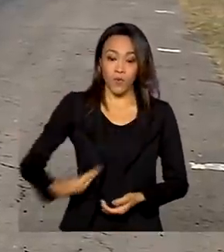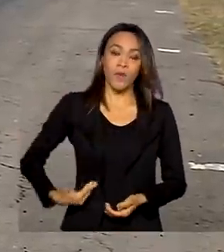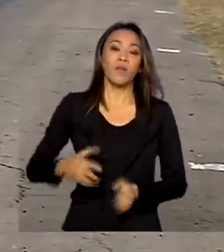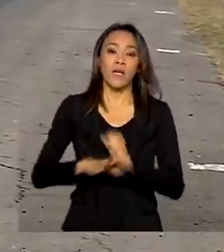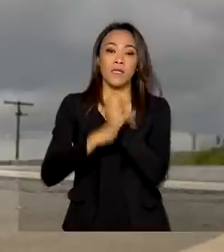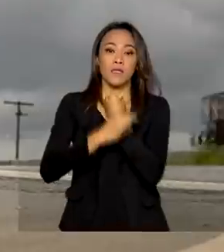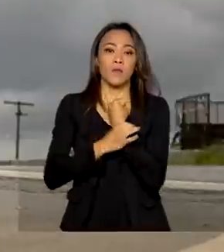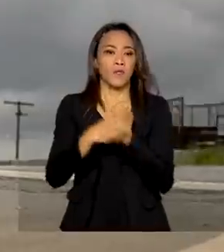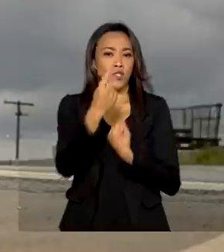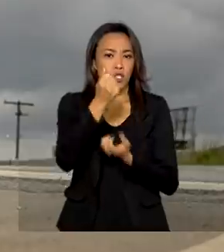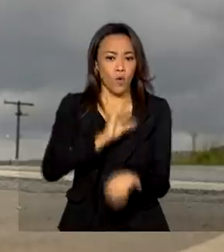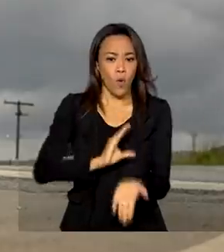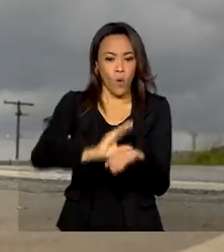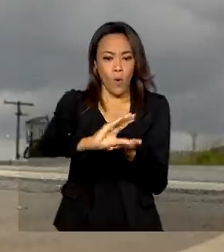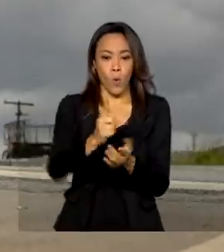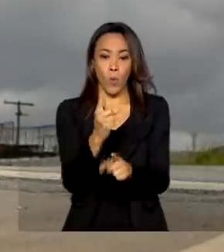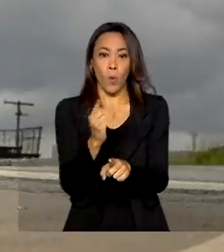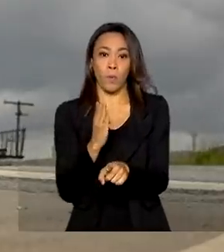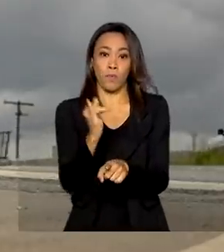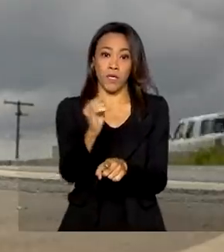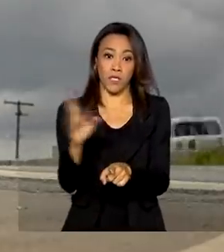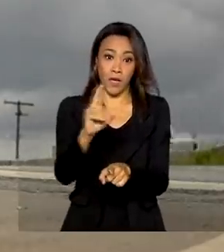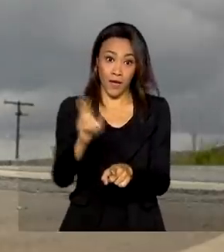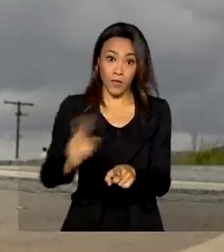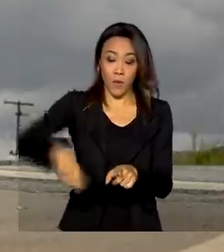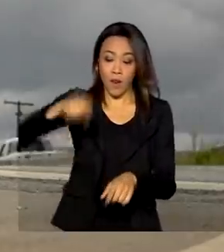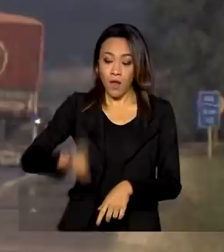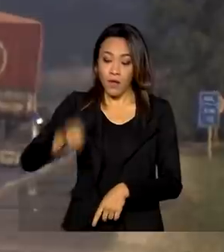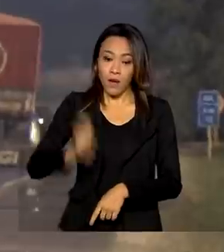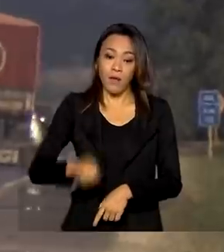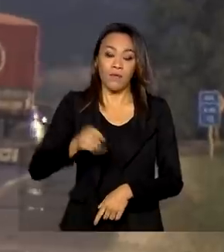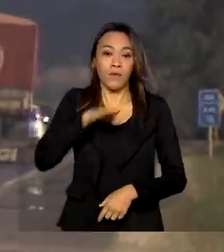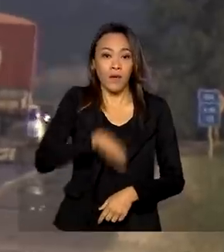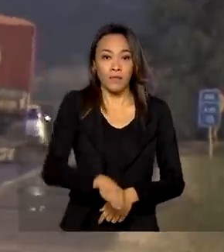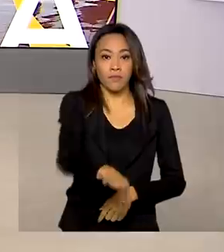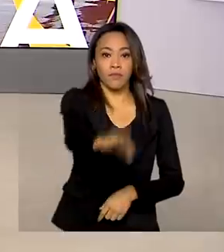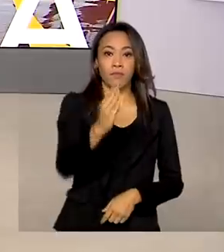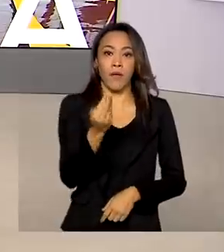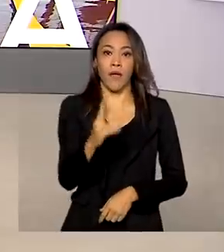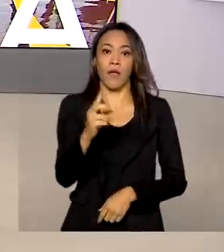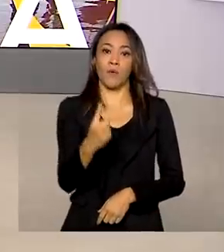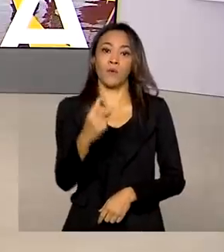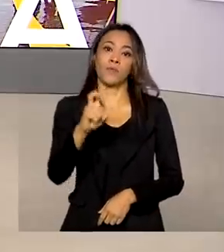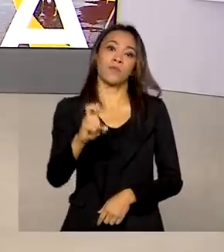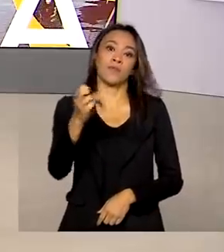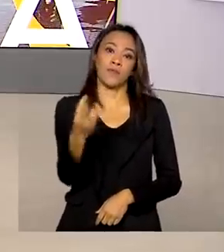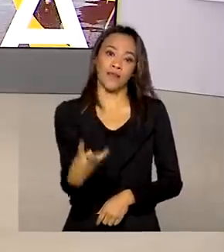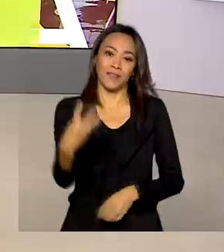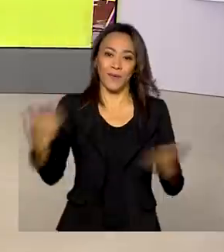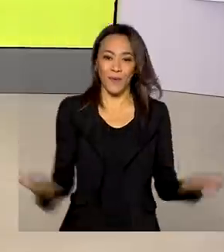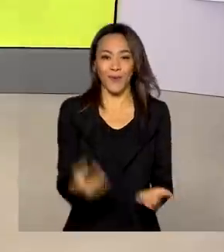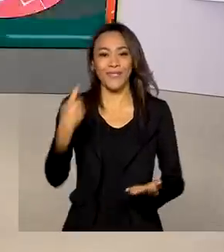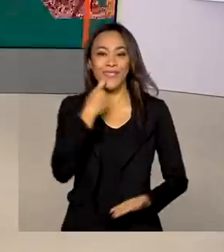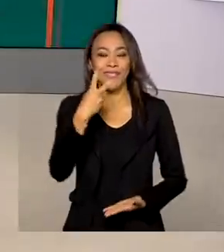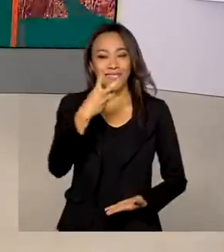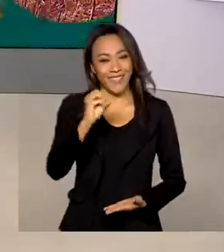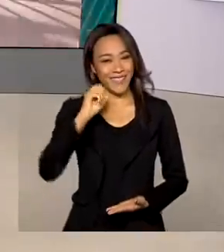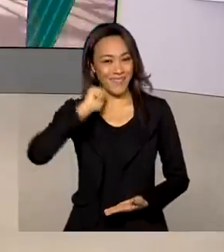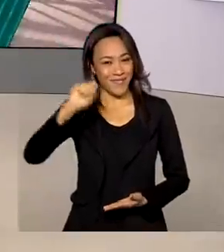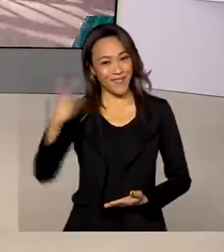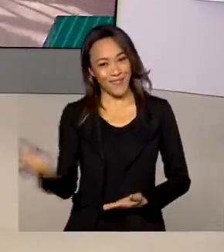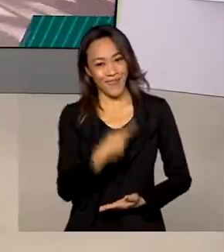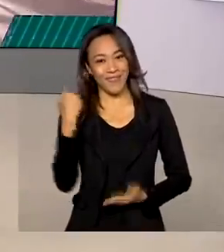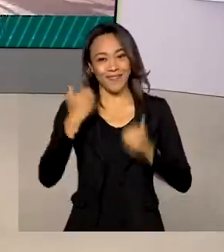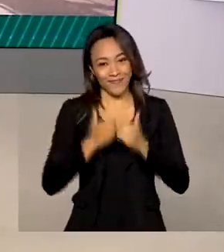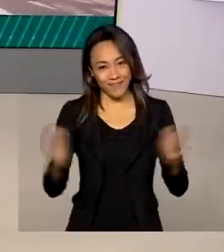bilhão de reais em investimentos com o leilão da BR-153. Sexta-feira, 30 de abril, o Brasil